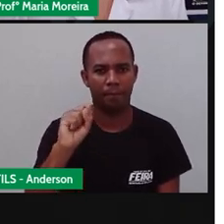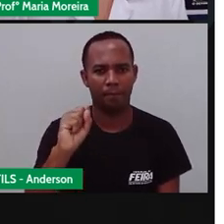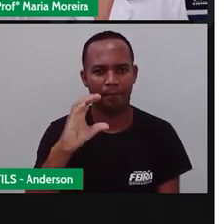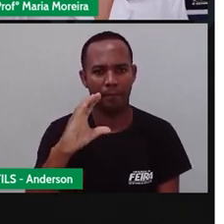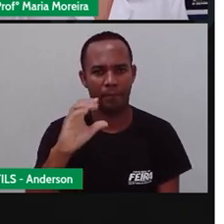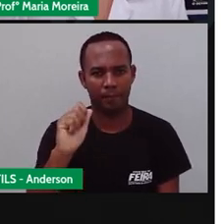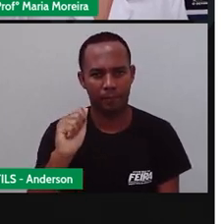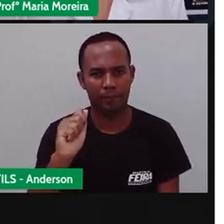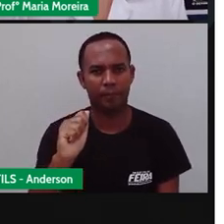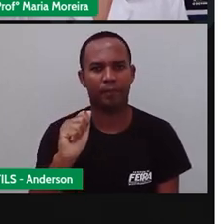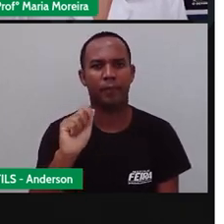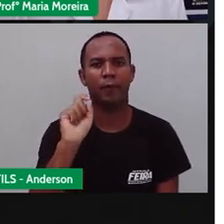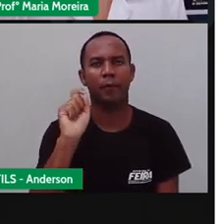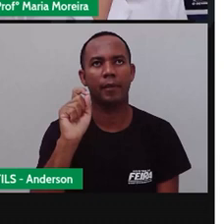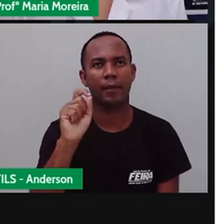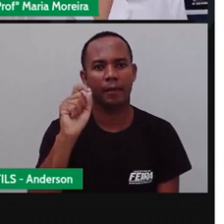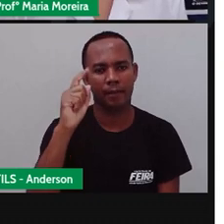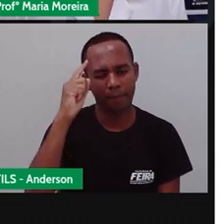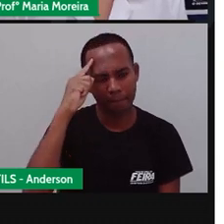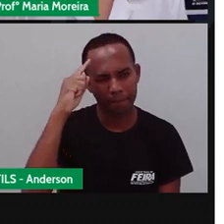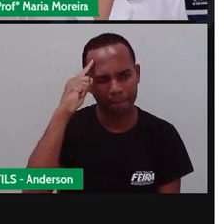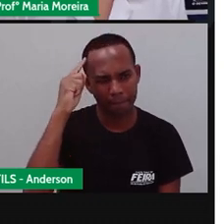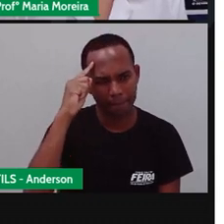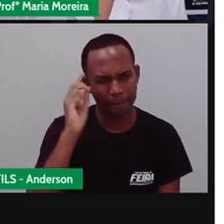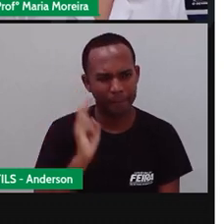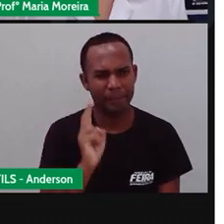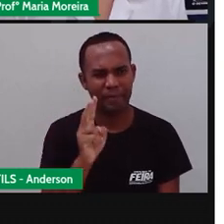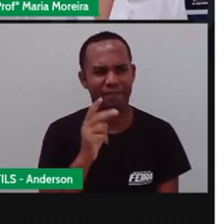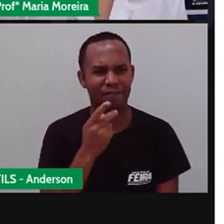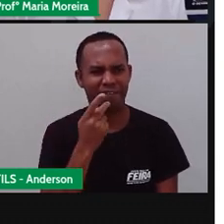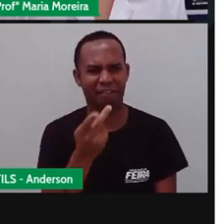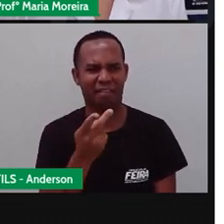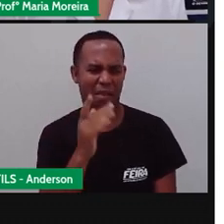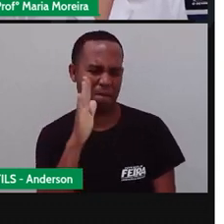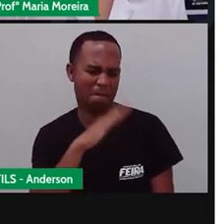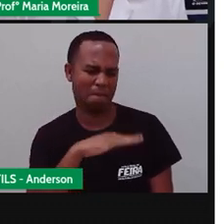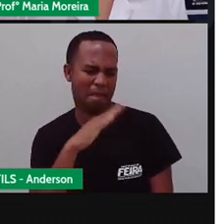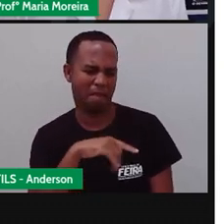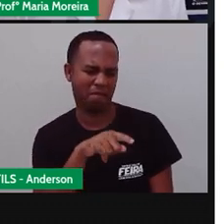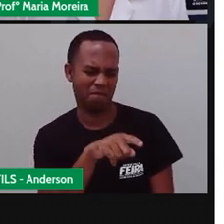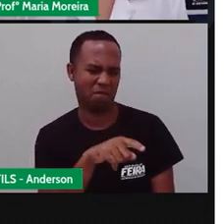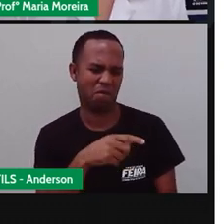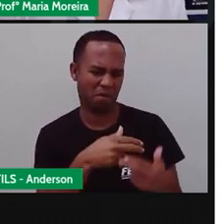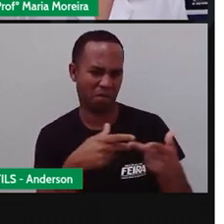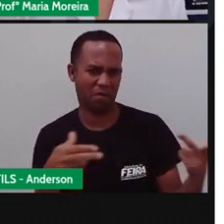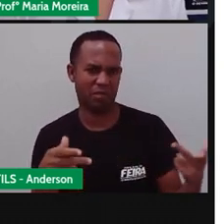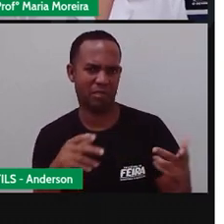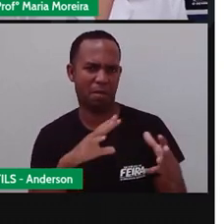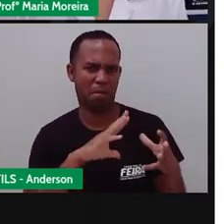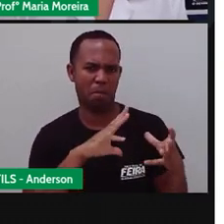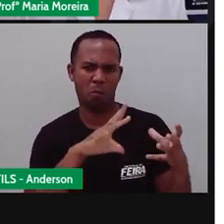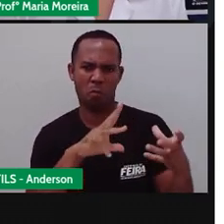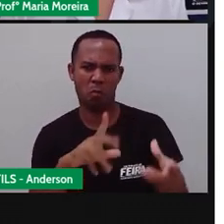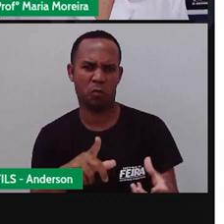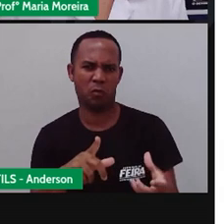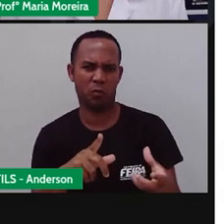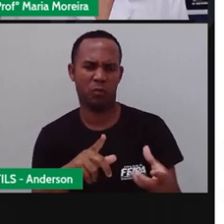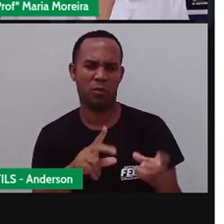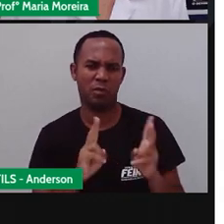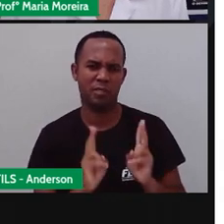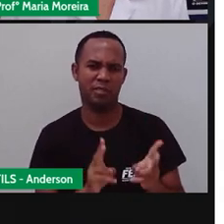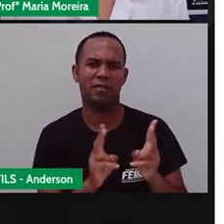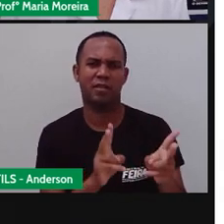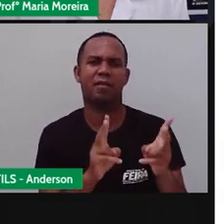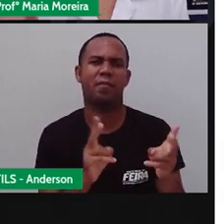Tinha o hábito de pôr defeito em todas as coisas. O mundo, para ele, estava